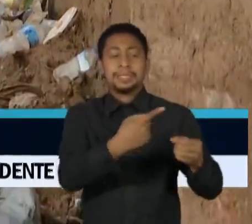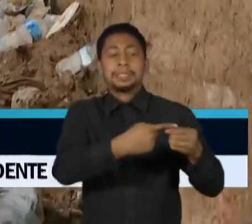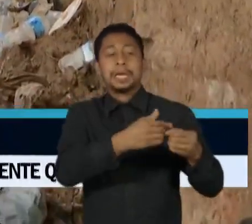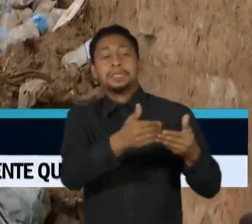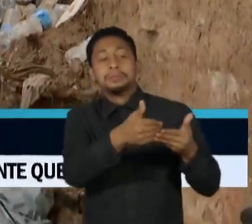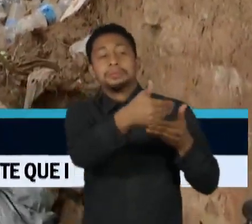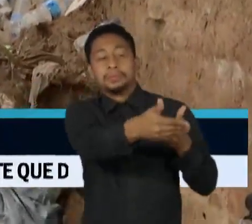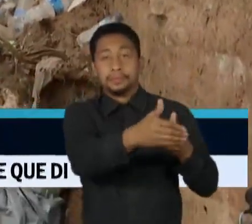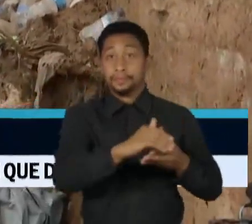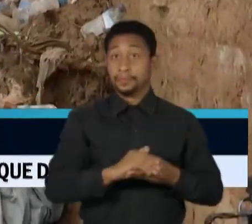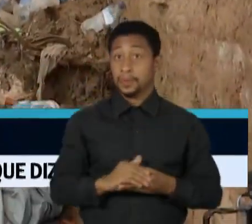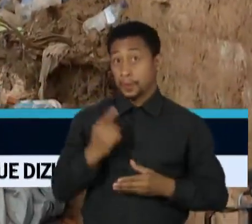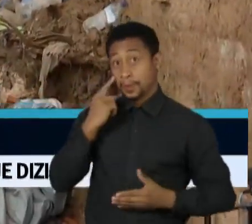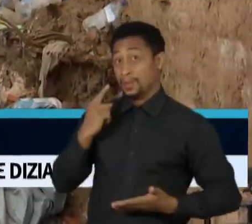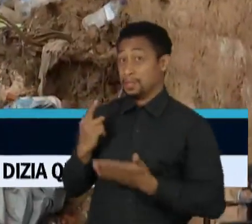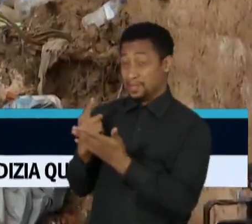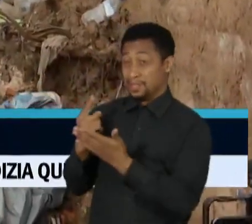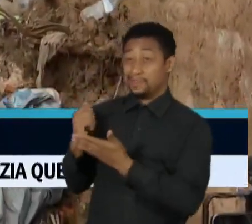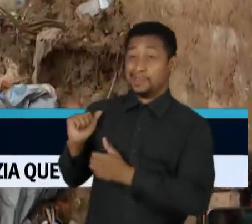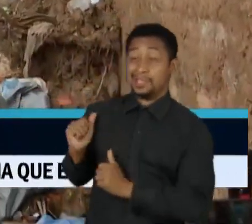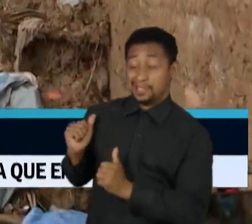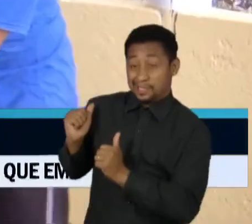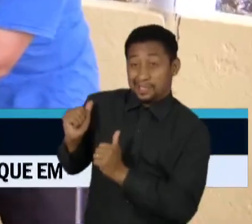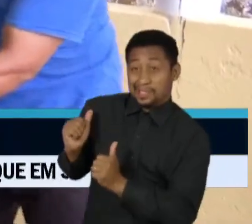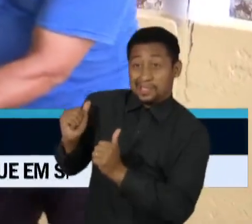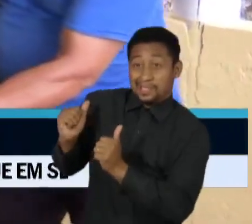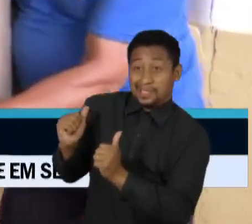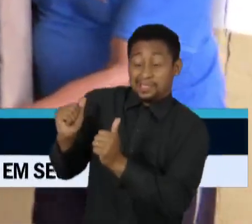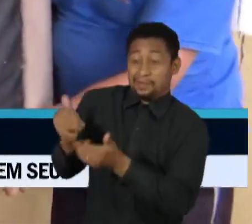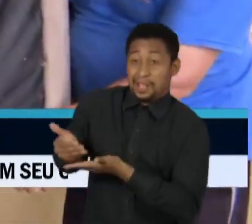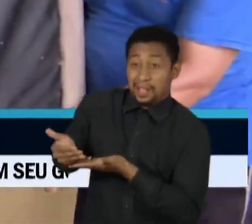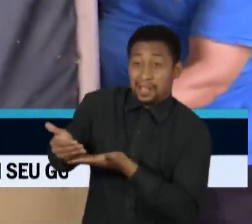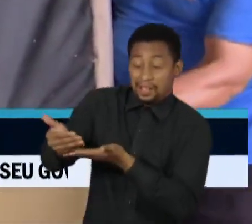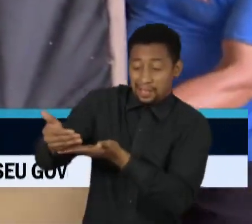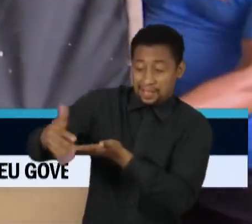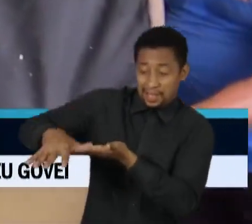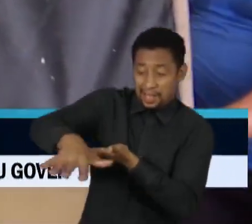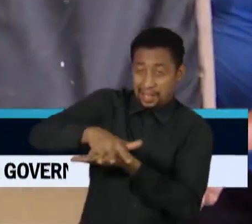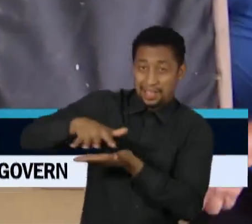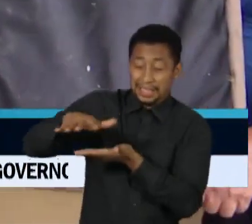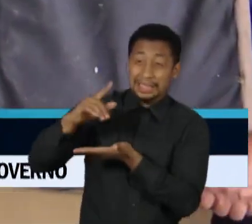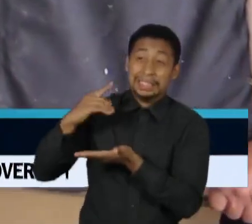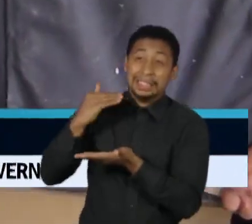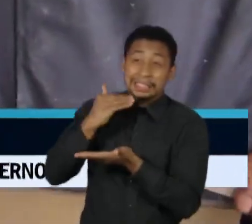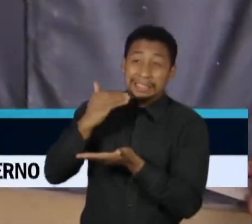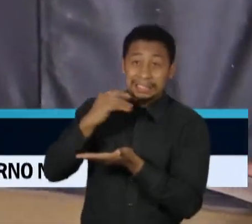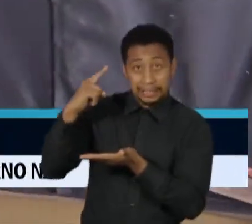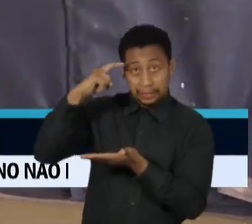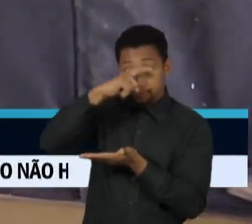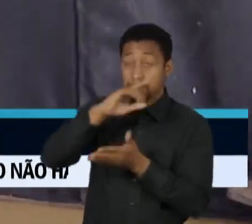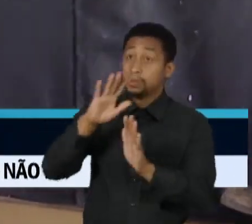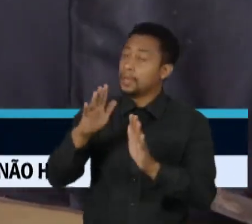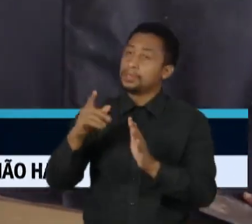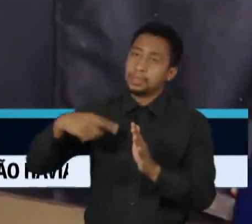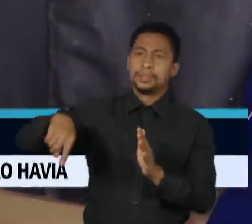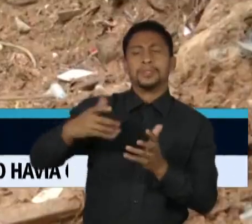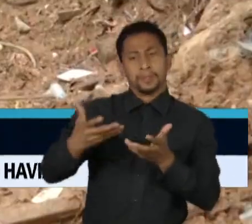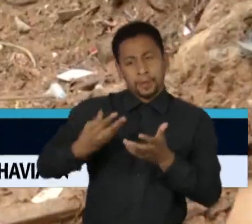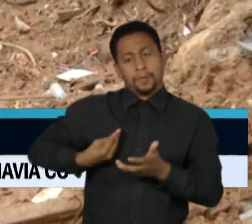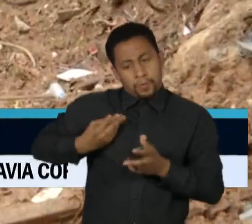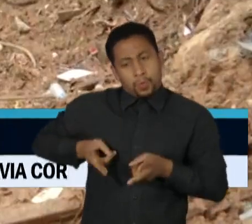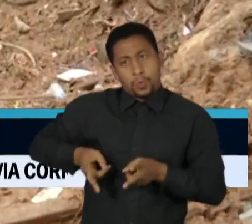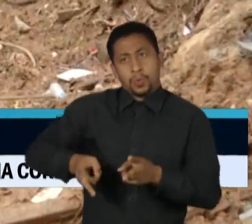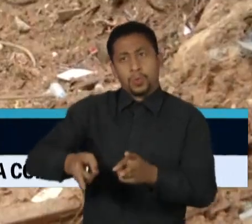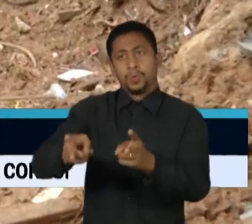para carregar móveis em um terreno tão instável é grande. Ainda assim, não se compara ao desejo de seguir em frente.